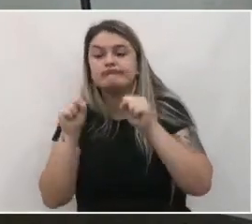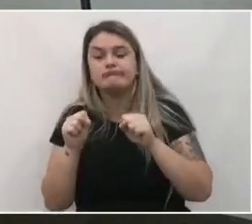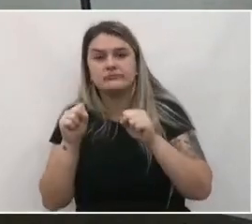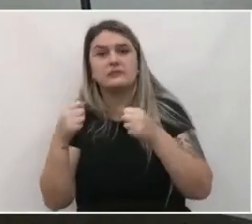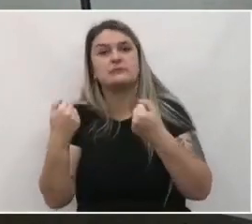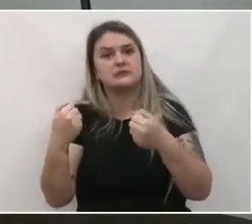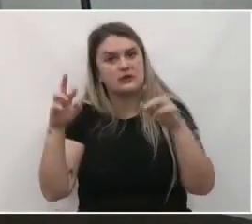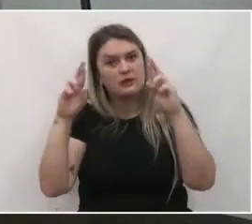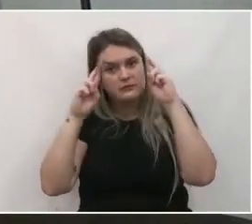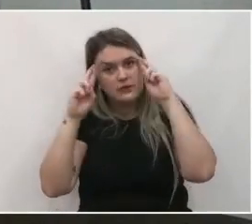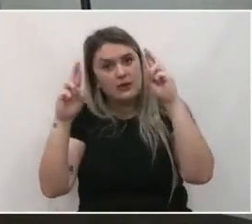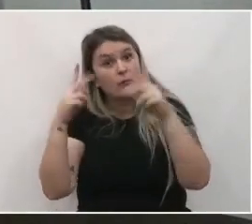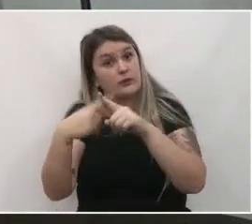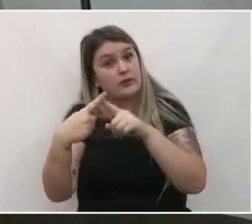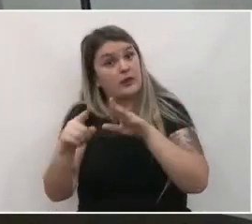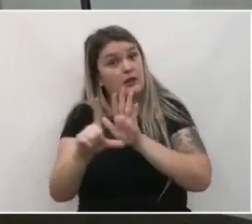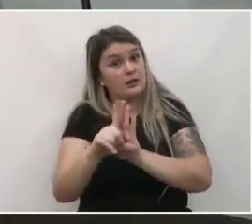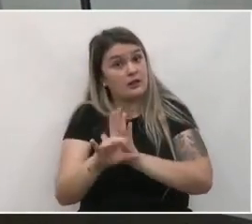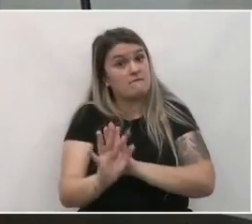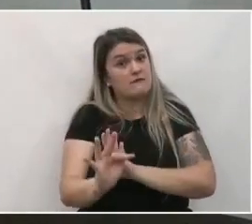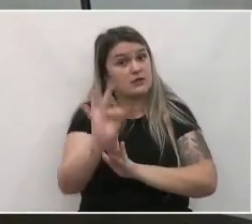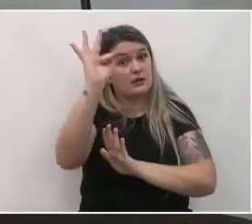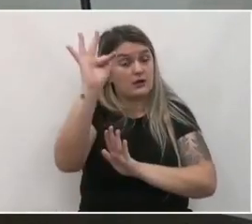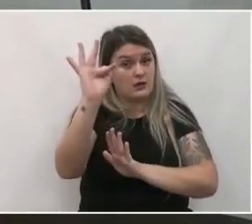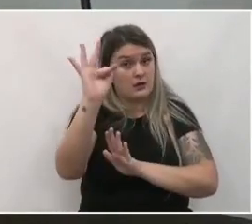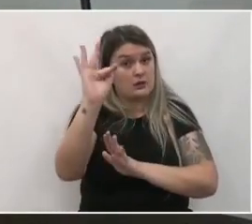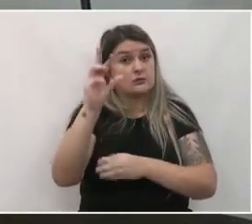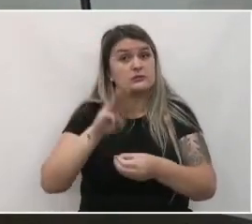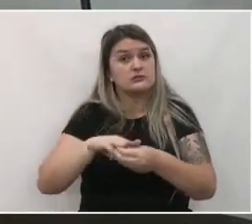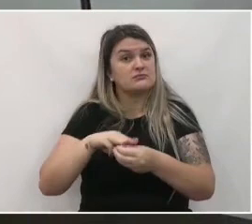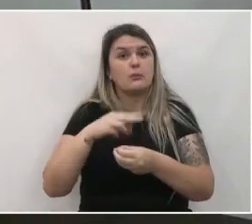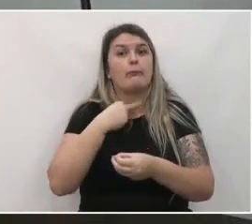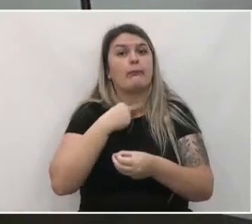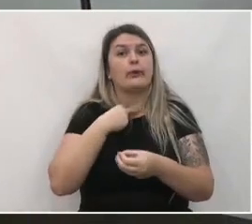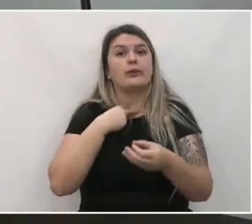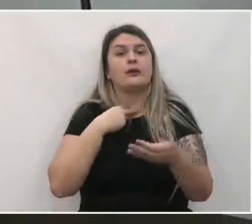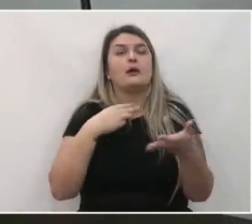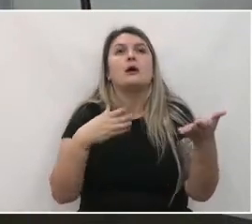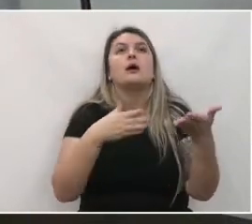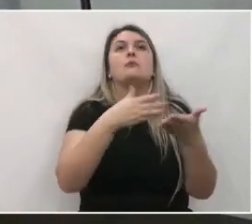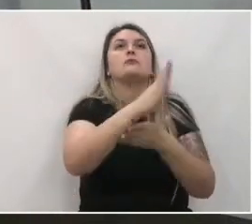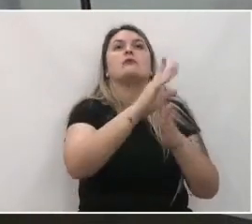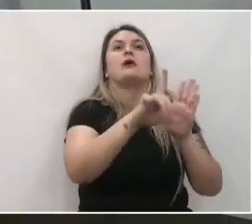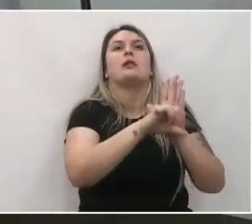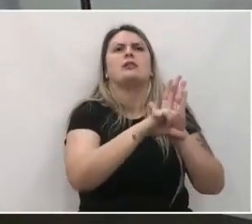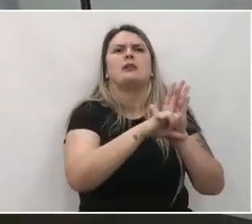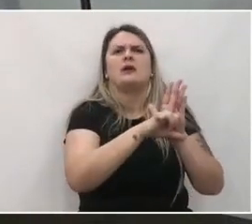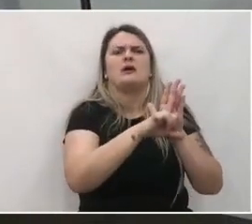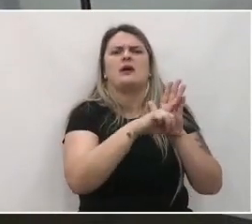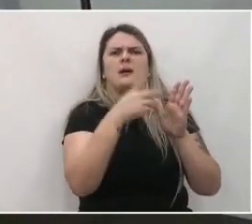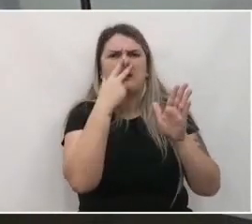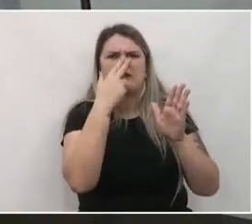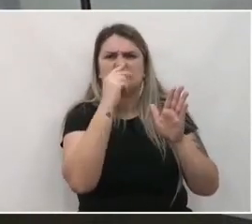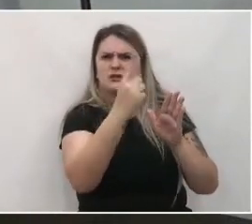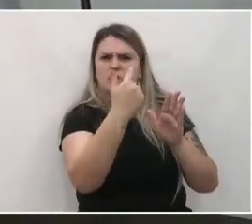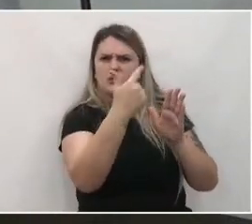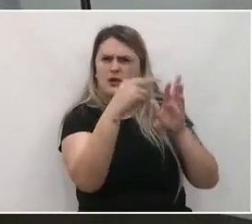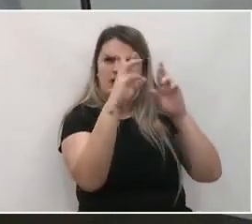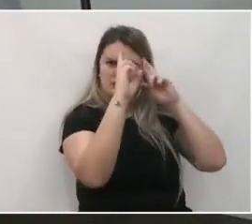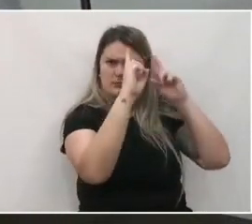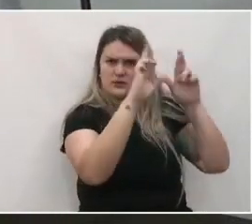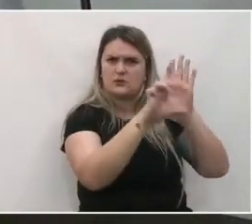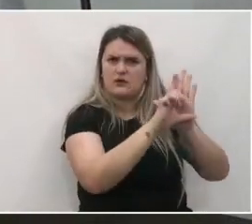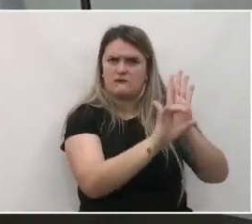obedecida, ela é uma lei federal, o município não pode aprovar uma lei que contrarie essas disposições,